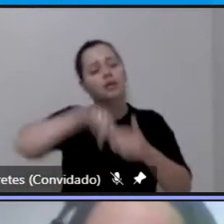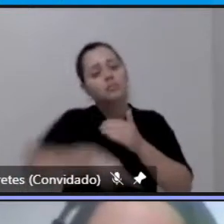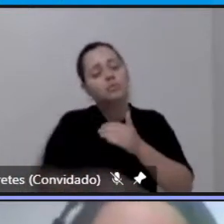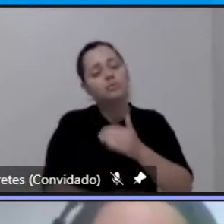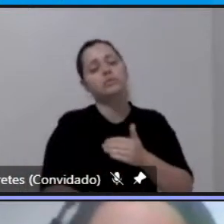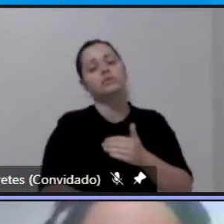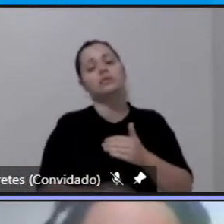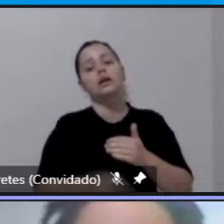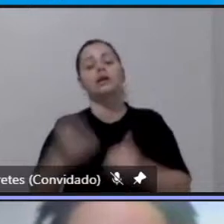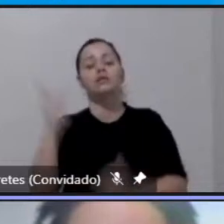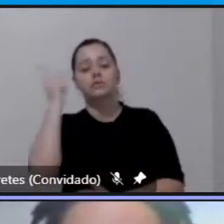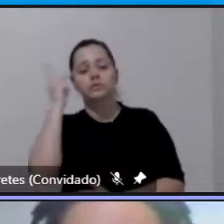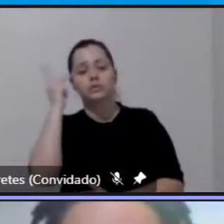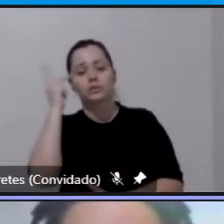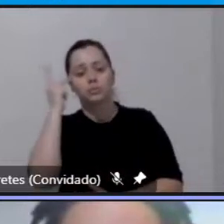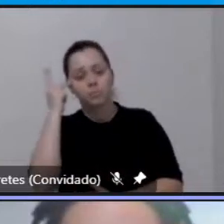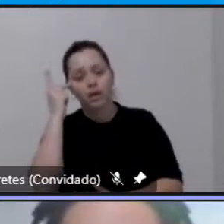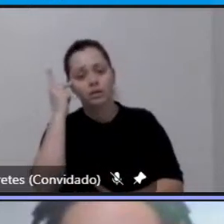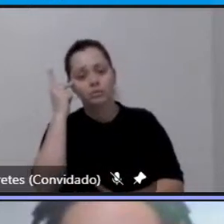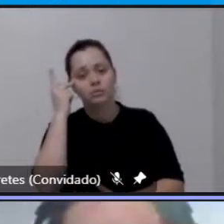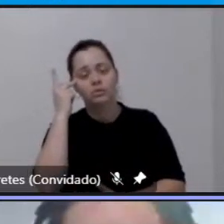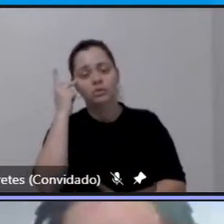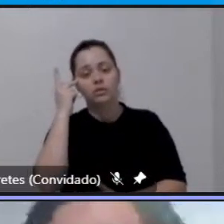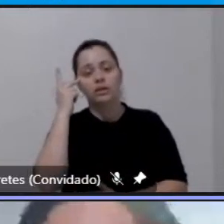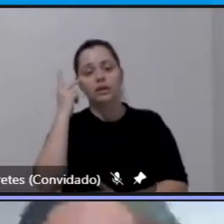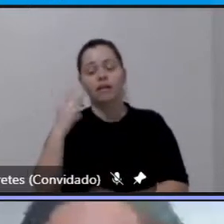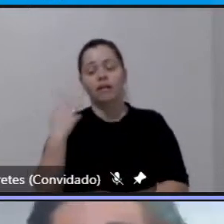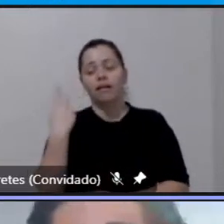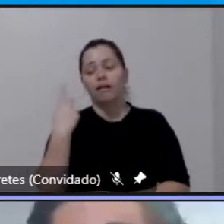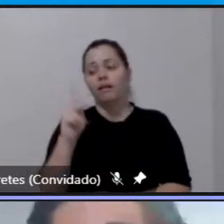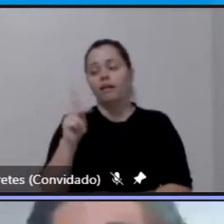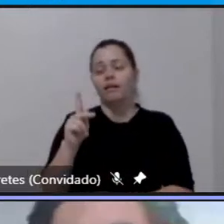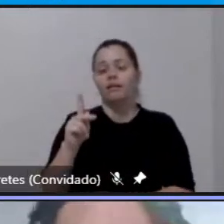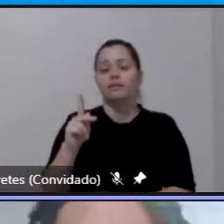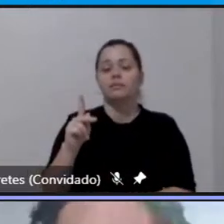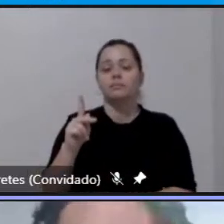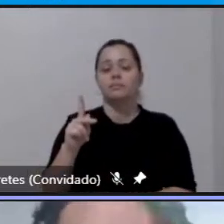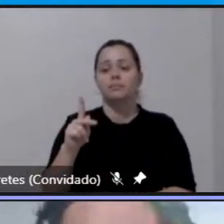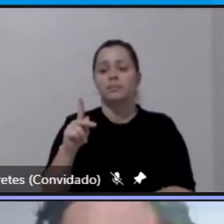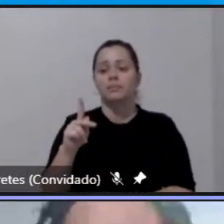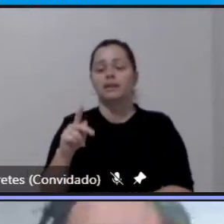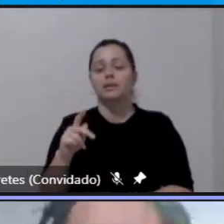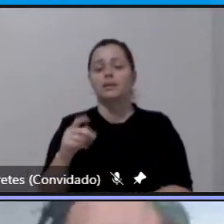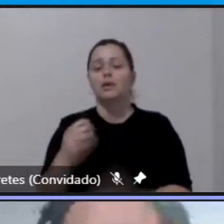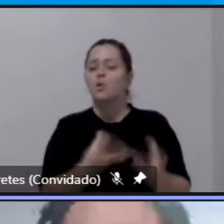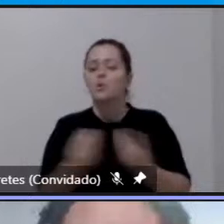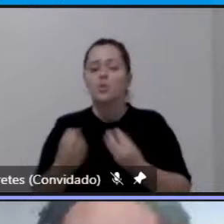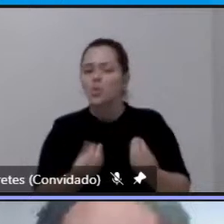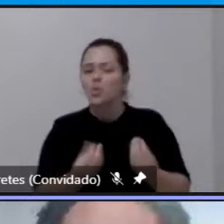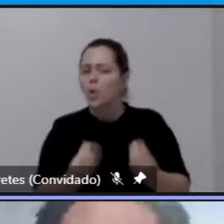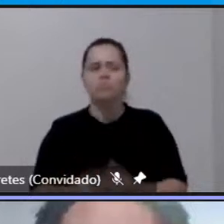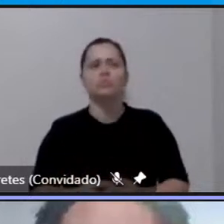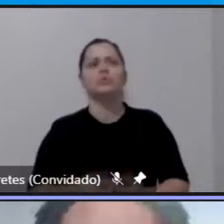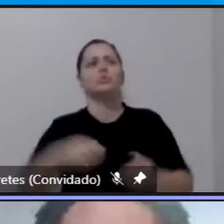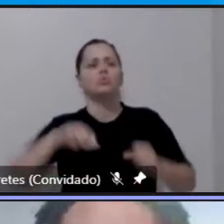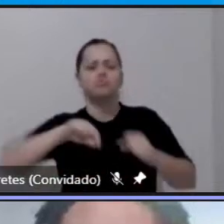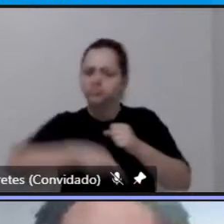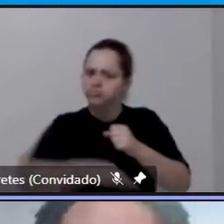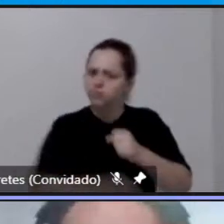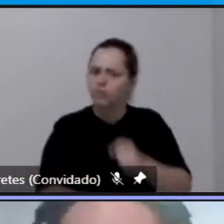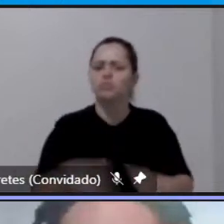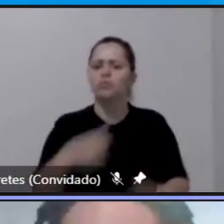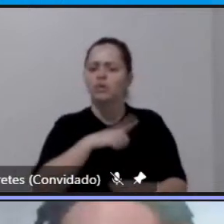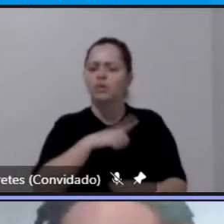São Paulo com a região metropolitana de São Paulo ela é tão intensa quanto a intensidade entre